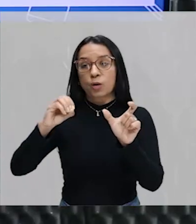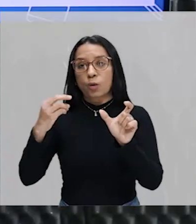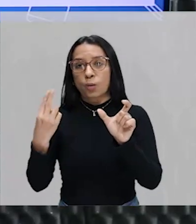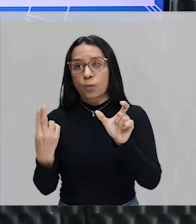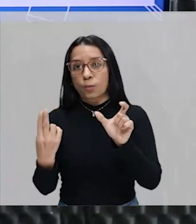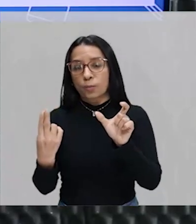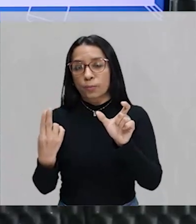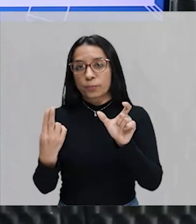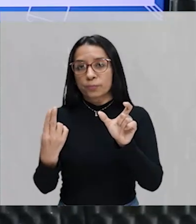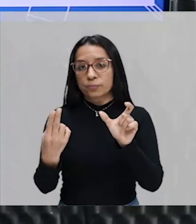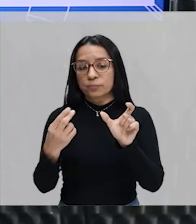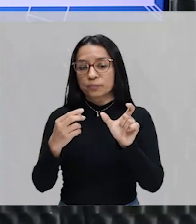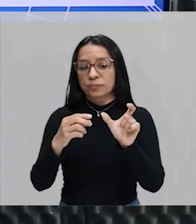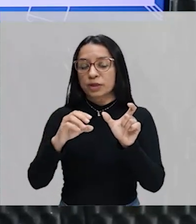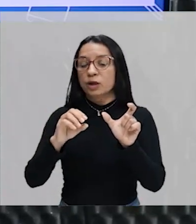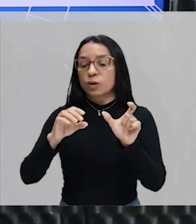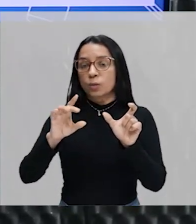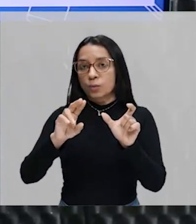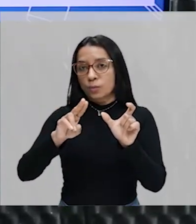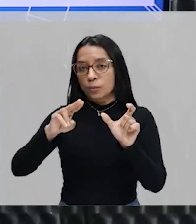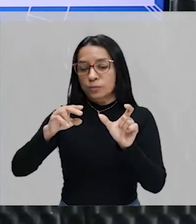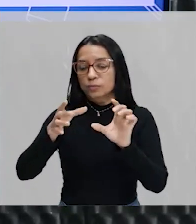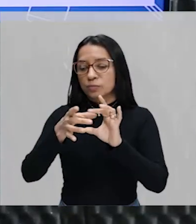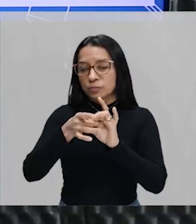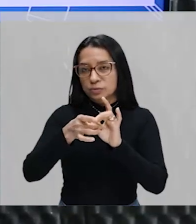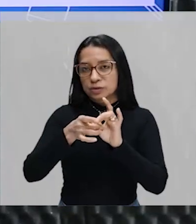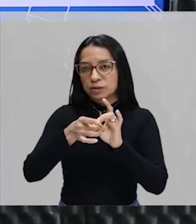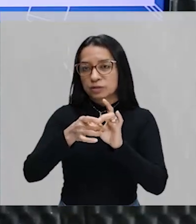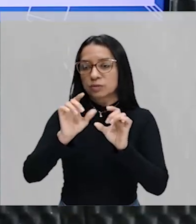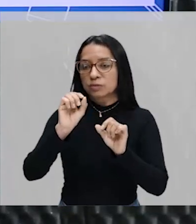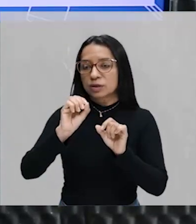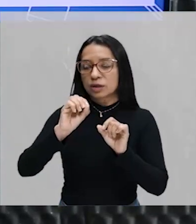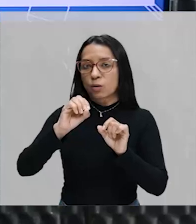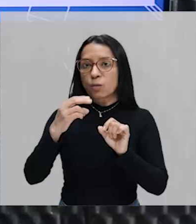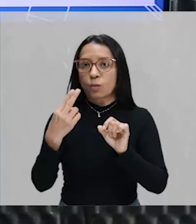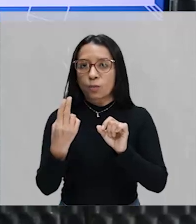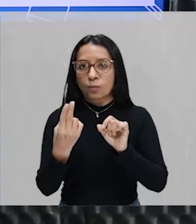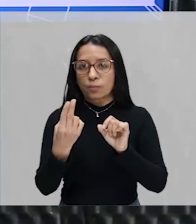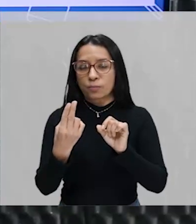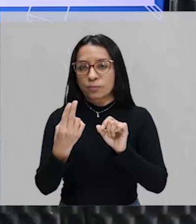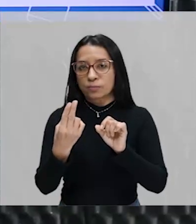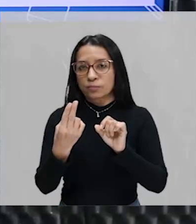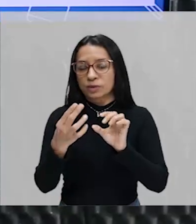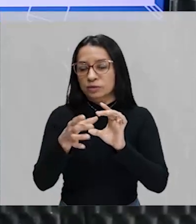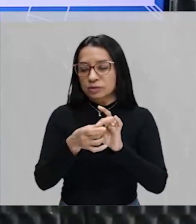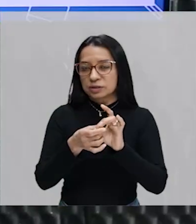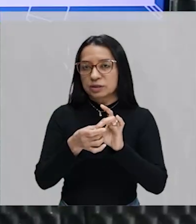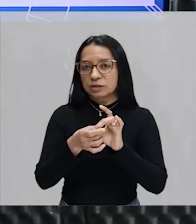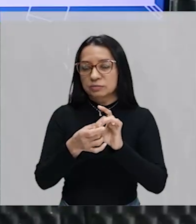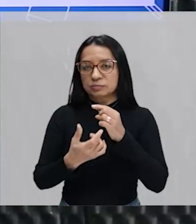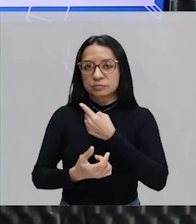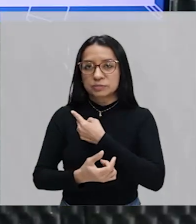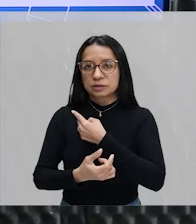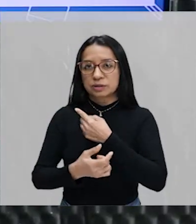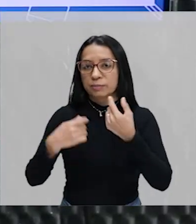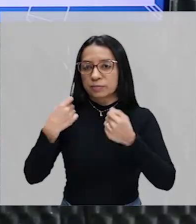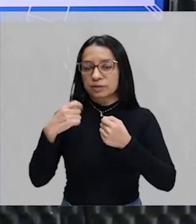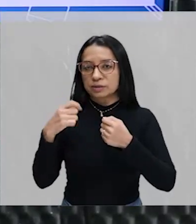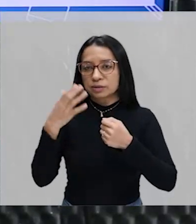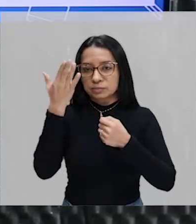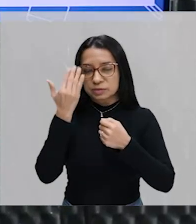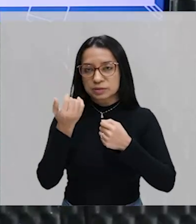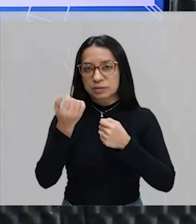conectivo ou associado, tá bom? Então, nesse caso aqui, todas as vezes que nós precisarmos